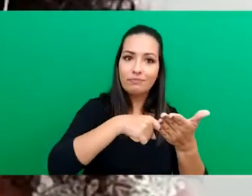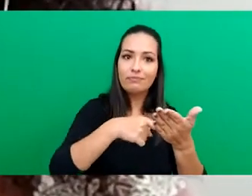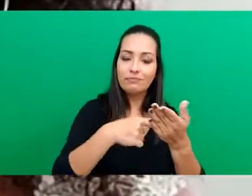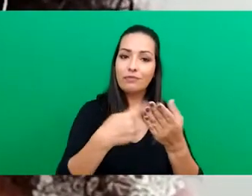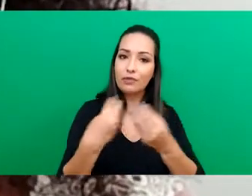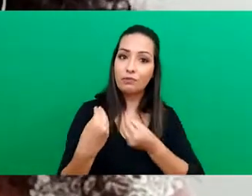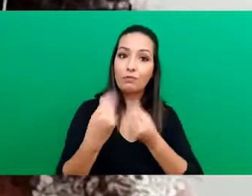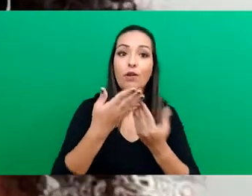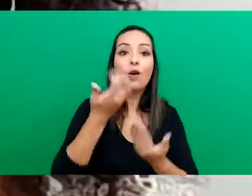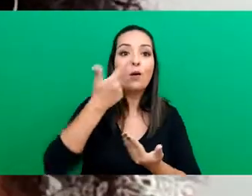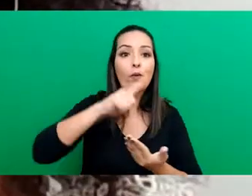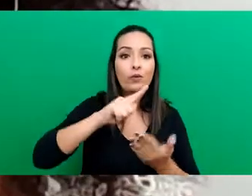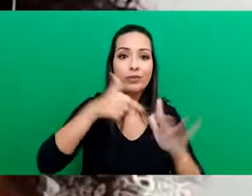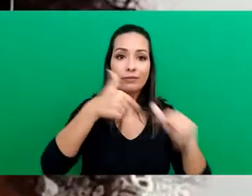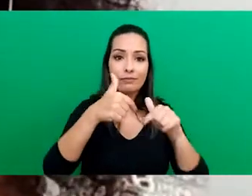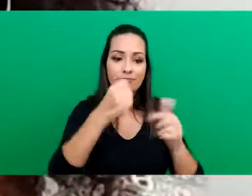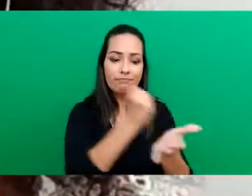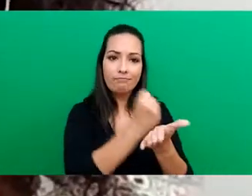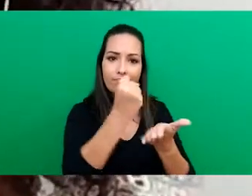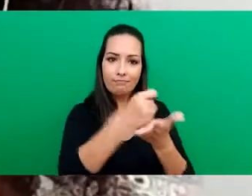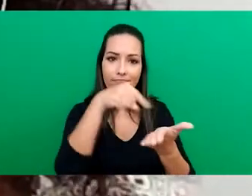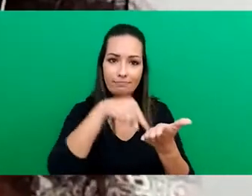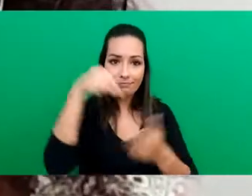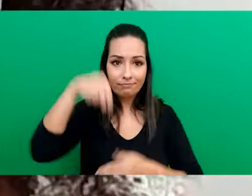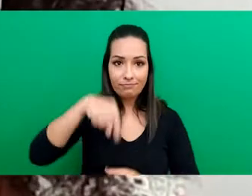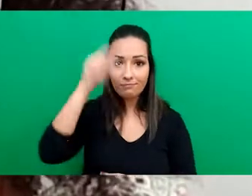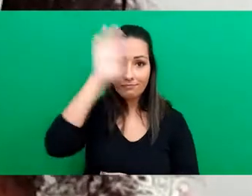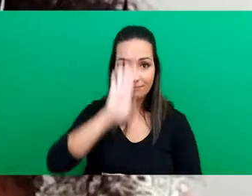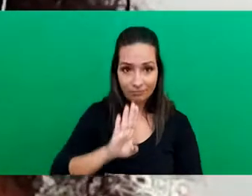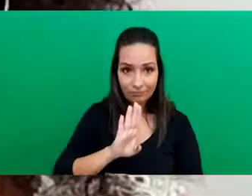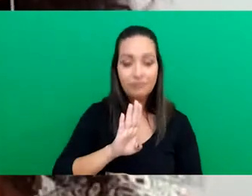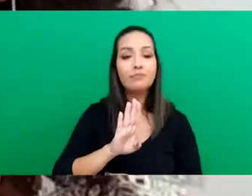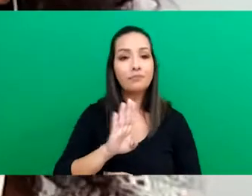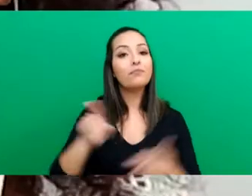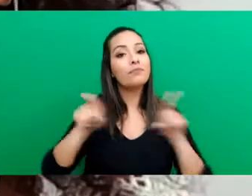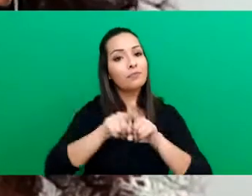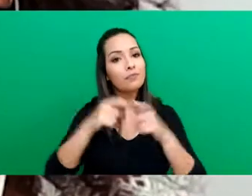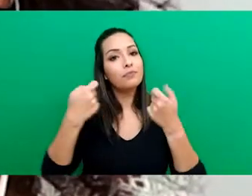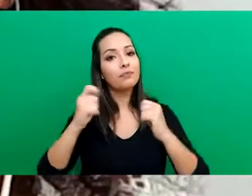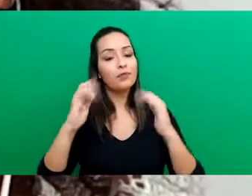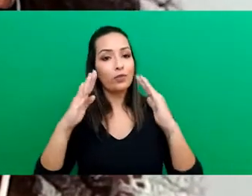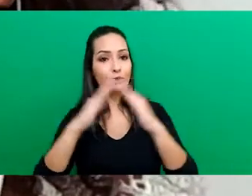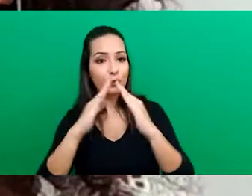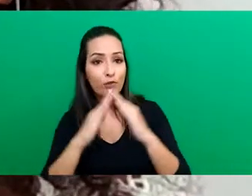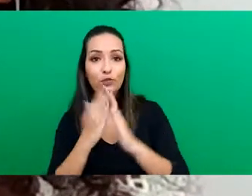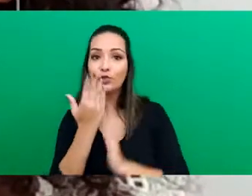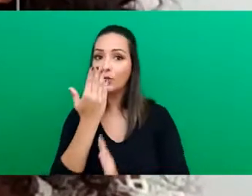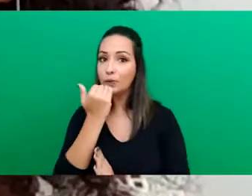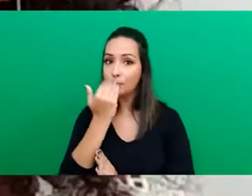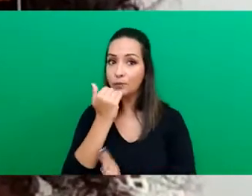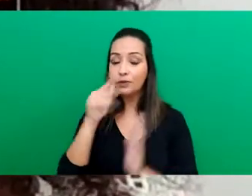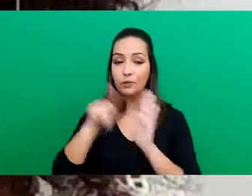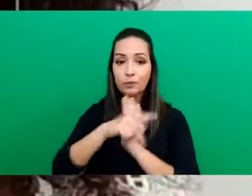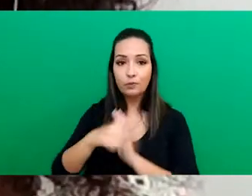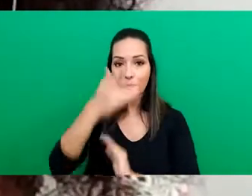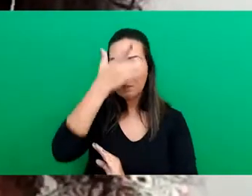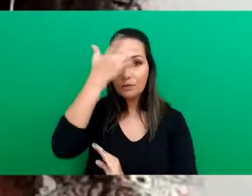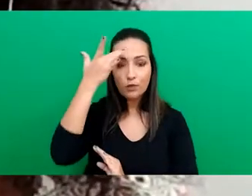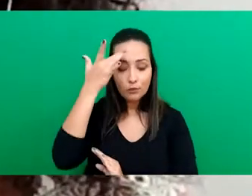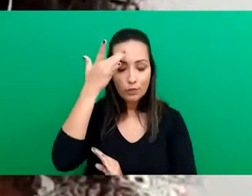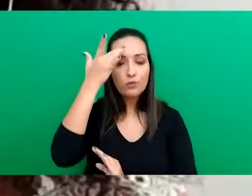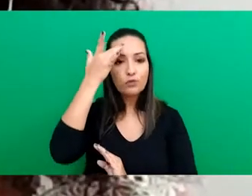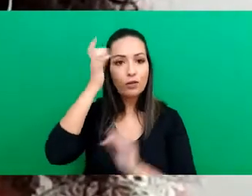serem empregados aqui, além de dar moradia e alimentação para esses refugiados,